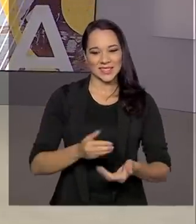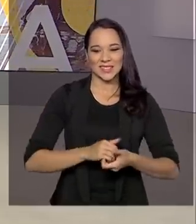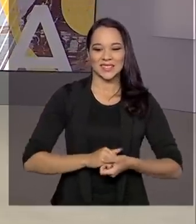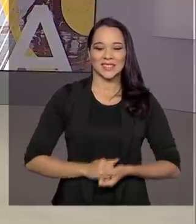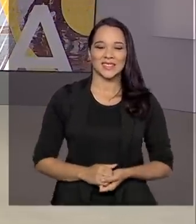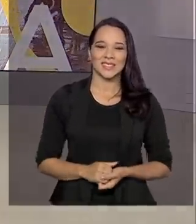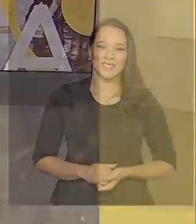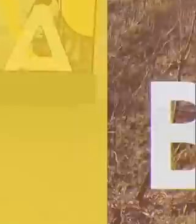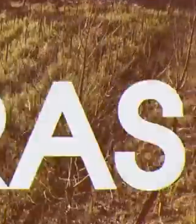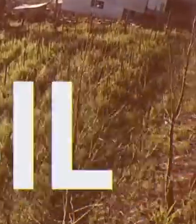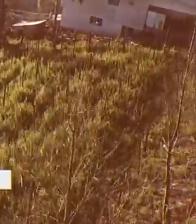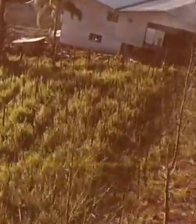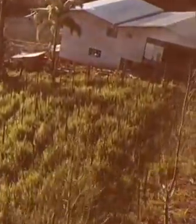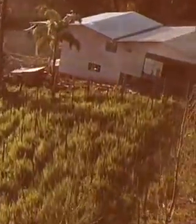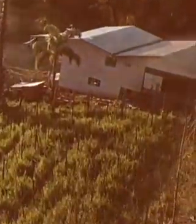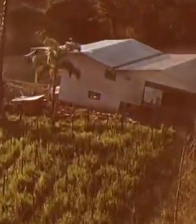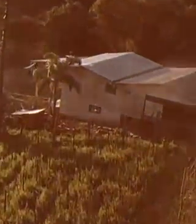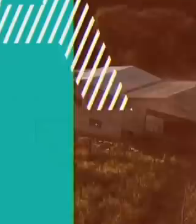está no ar.